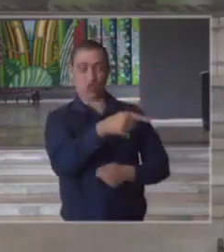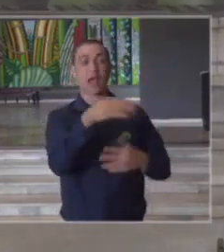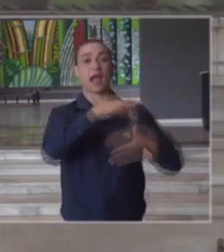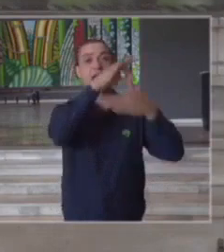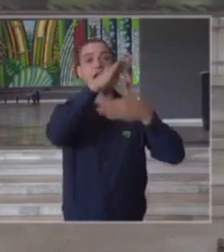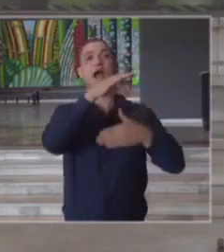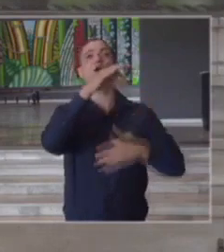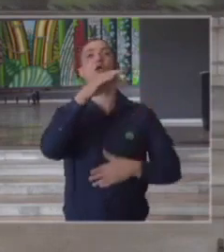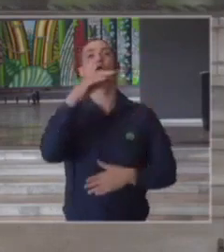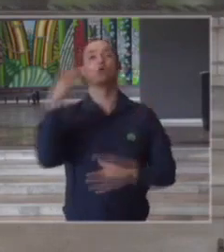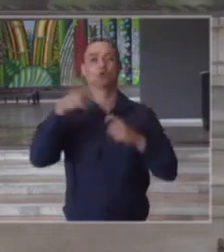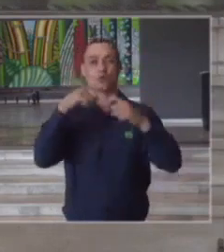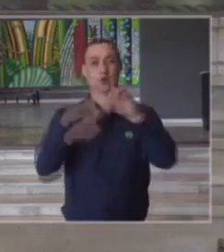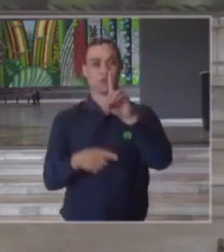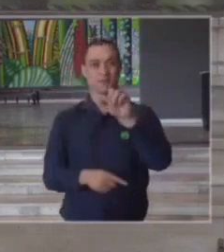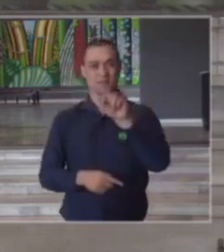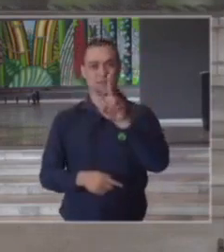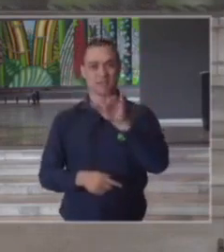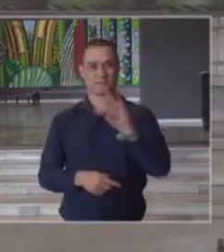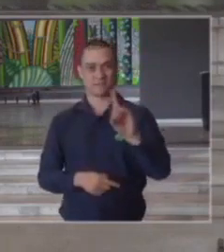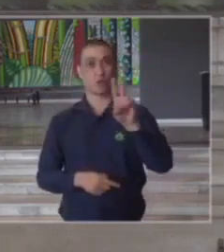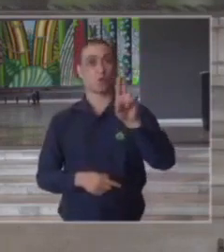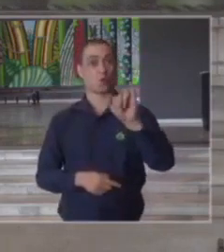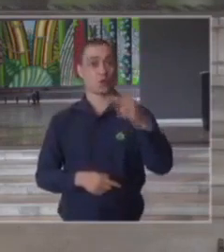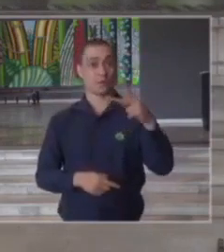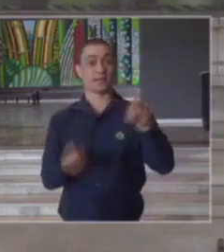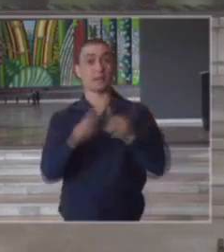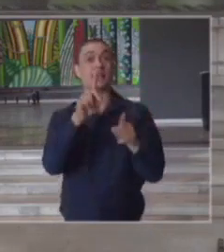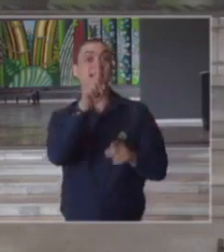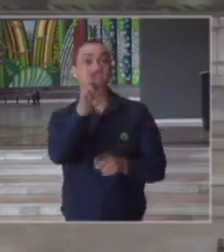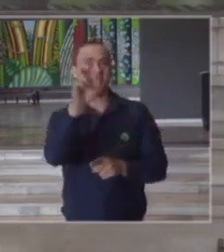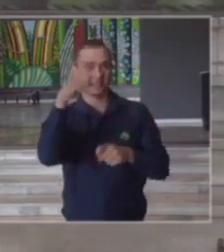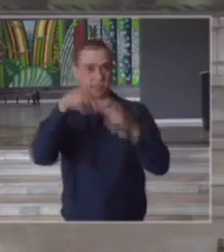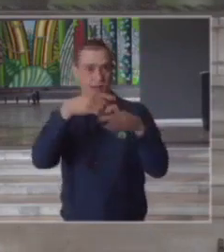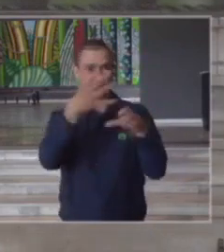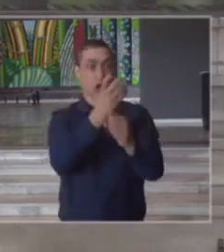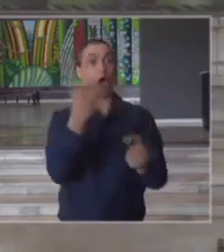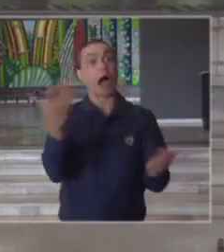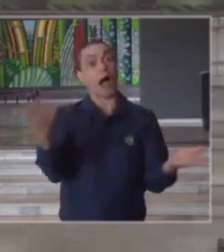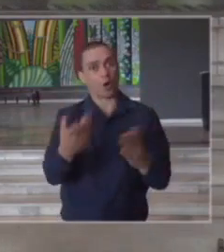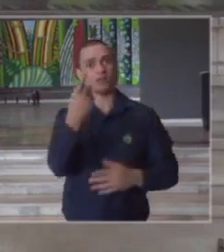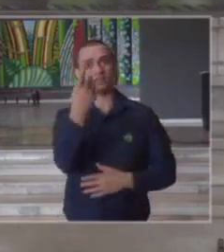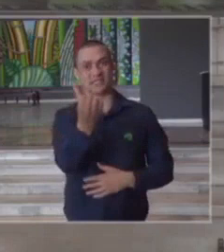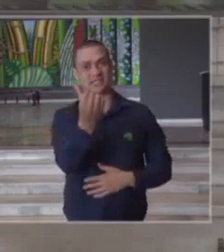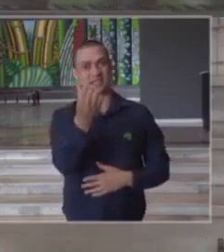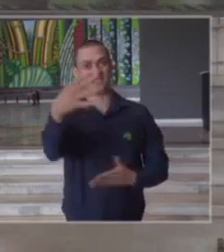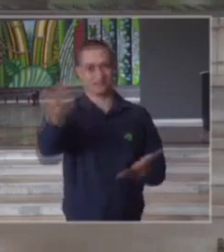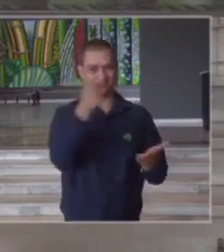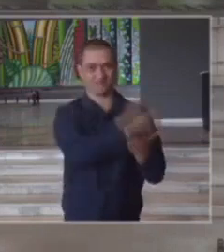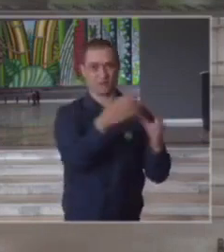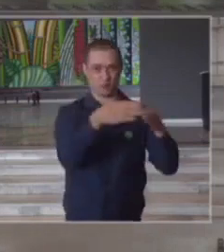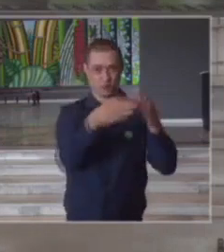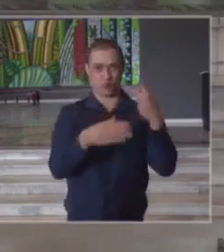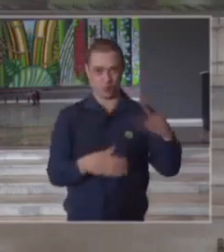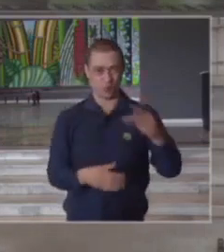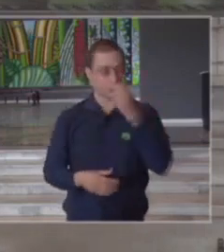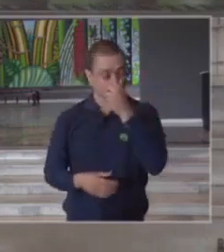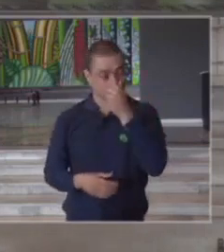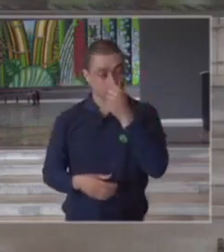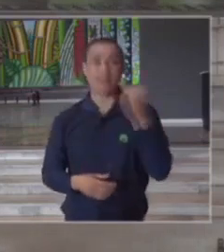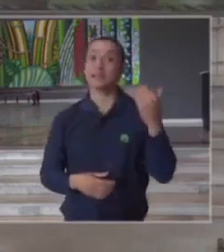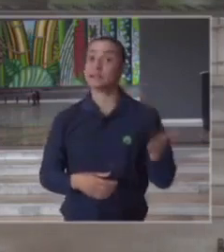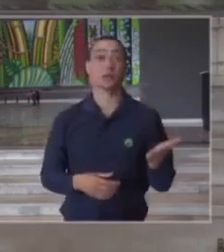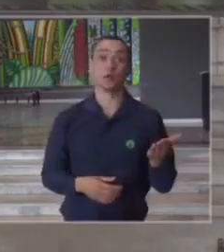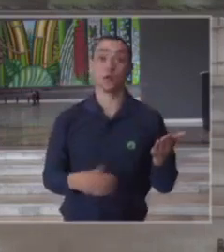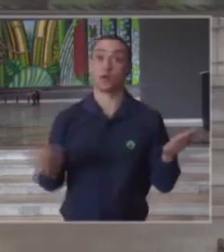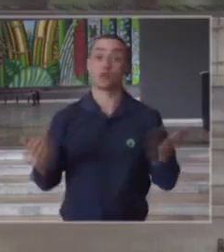coordenado pelo doutor Davi Uipi e com 15 membros agora são 16 membros que integram este comitê e